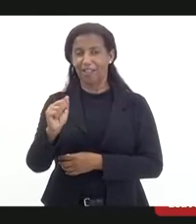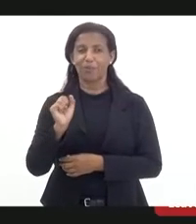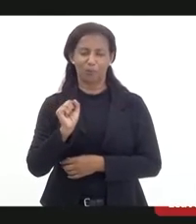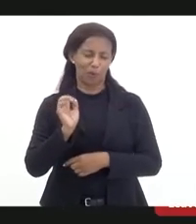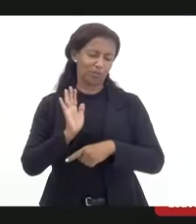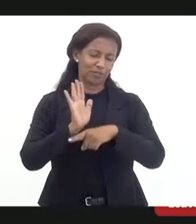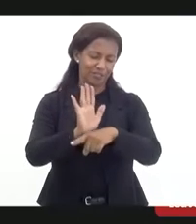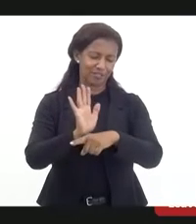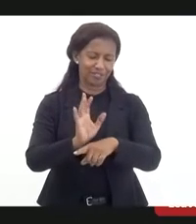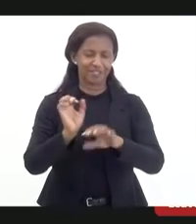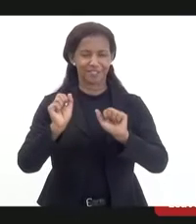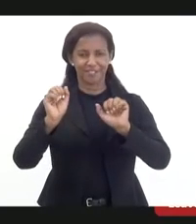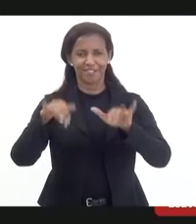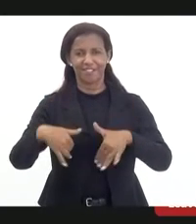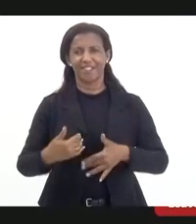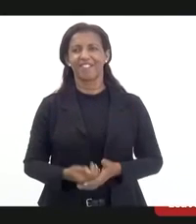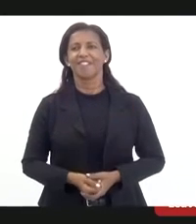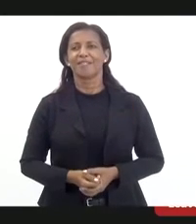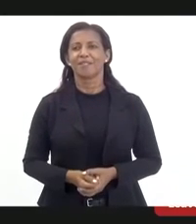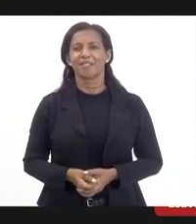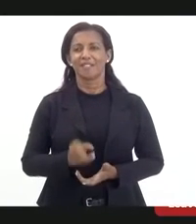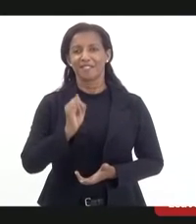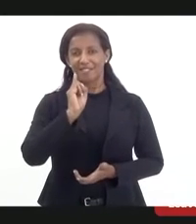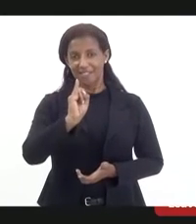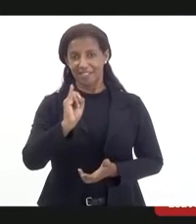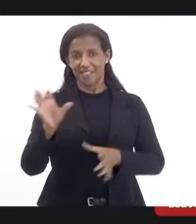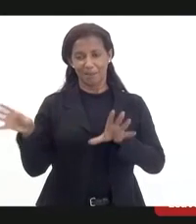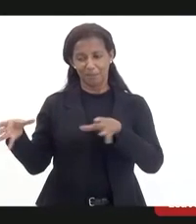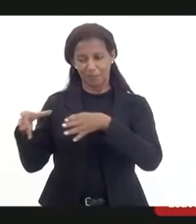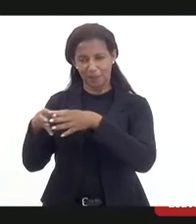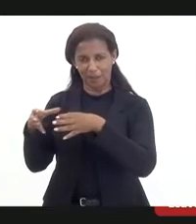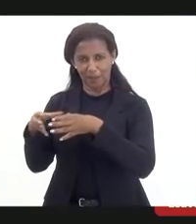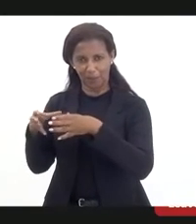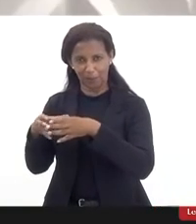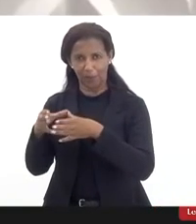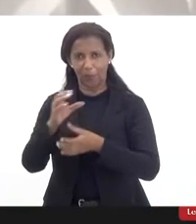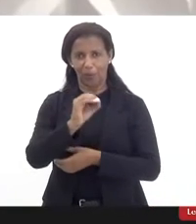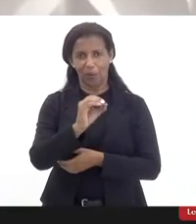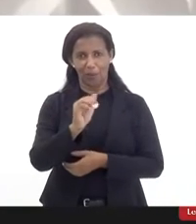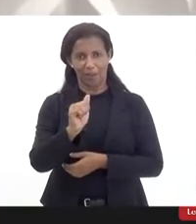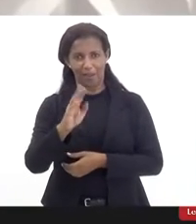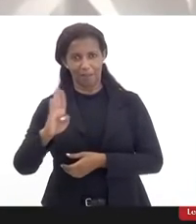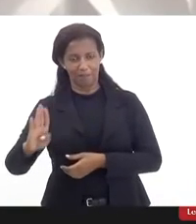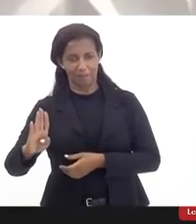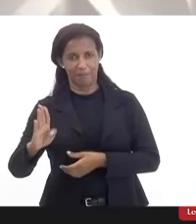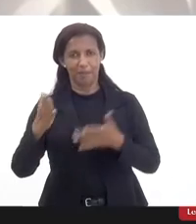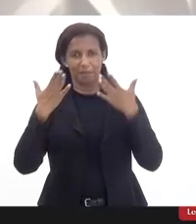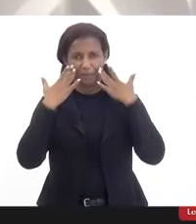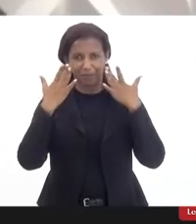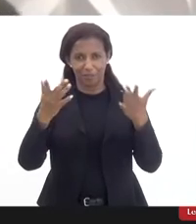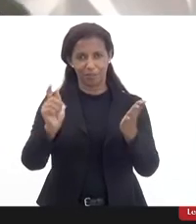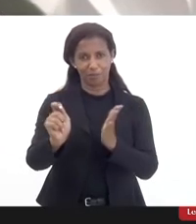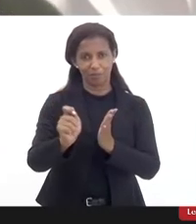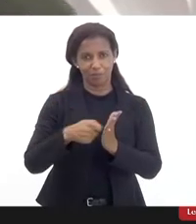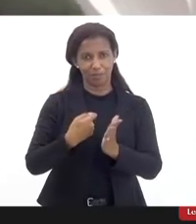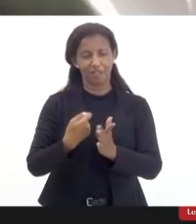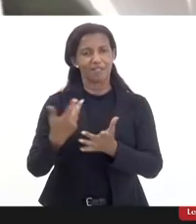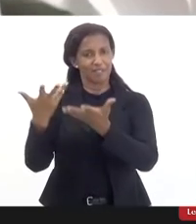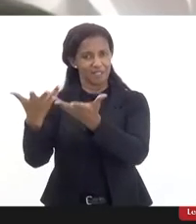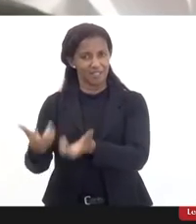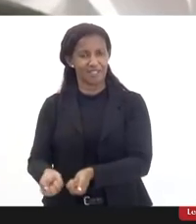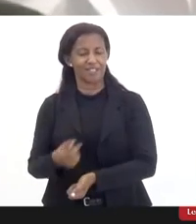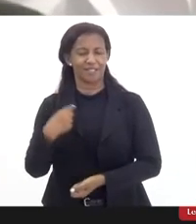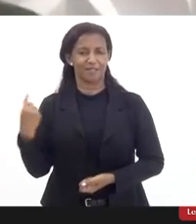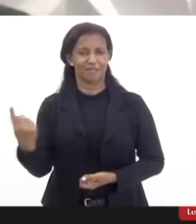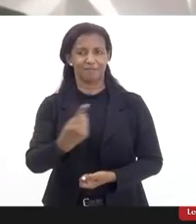sim com certeza se quiser apresentar pela comissão pela UAB alguma manifestação por escrito será muito bem recebida